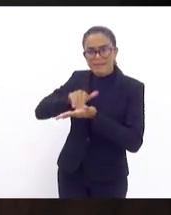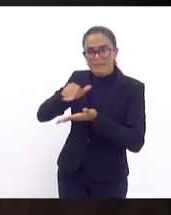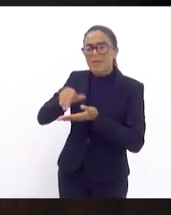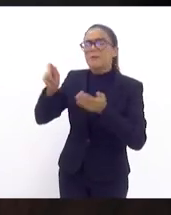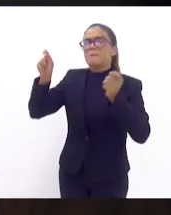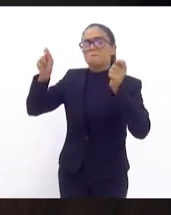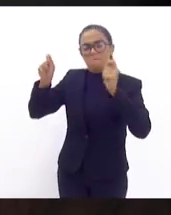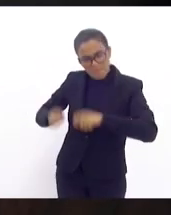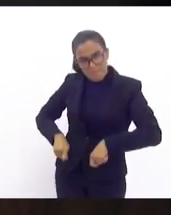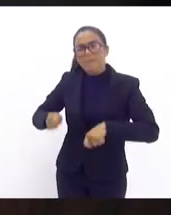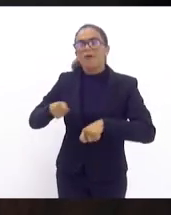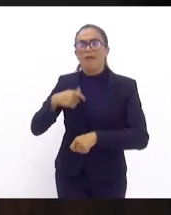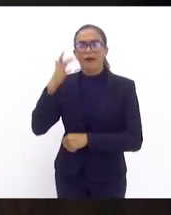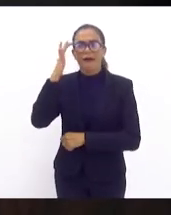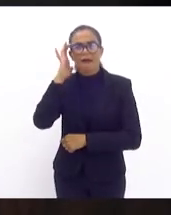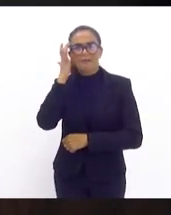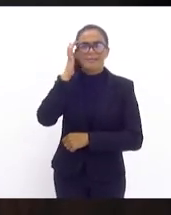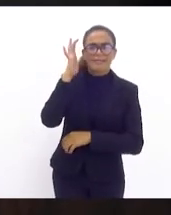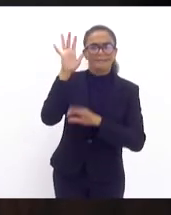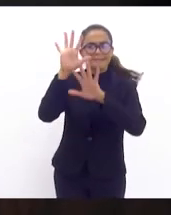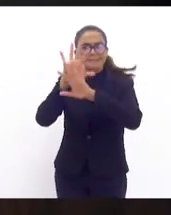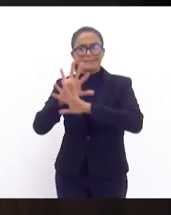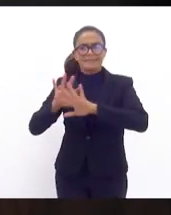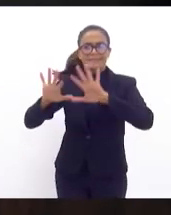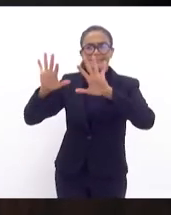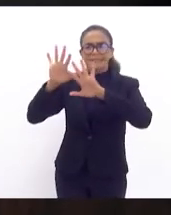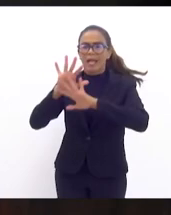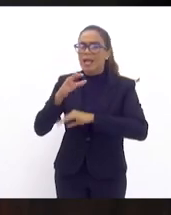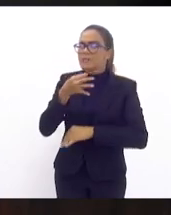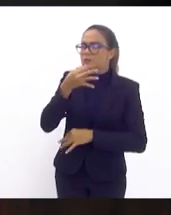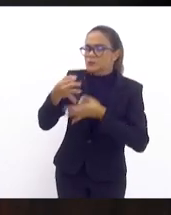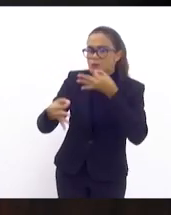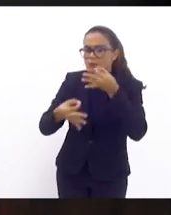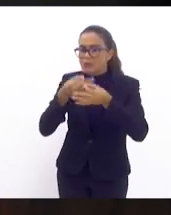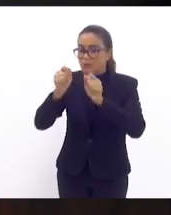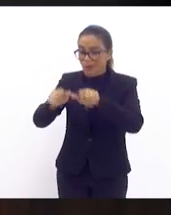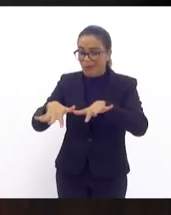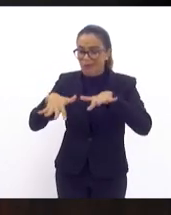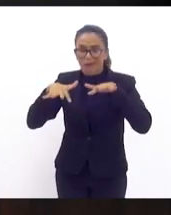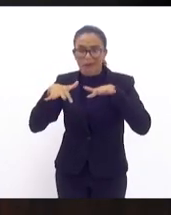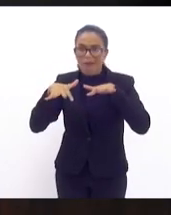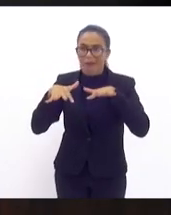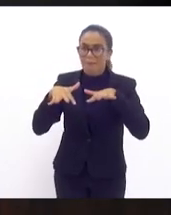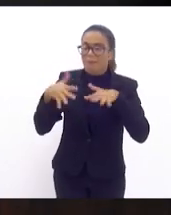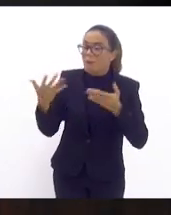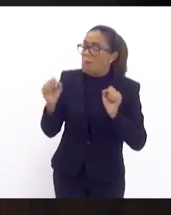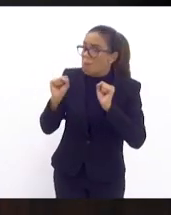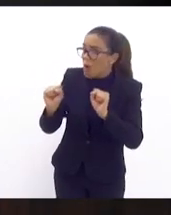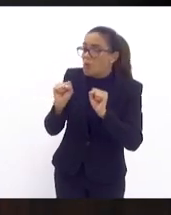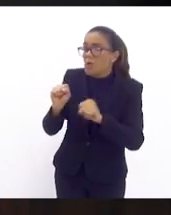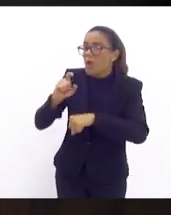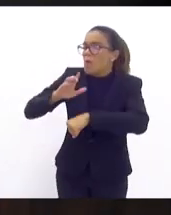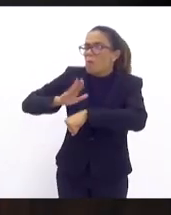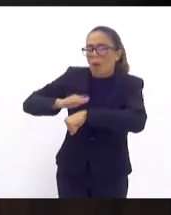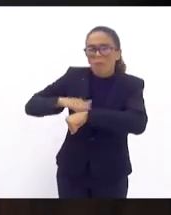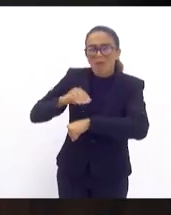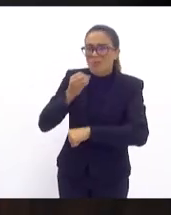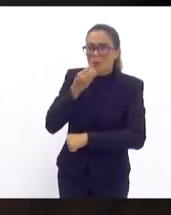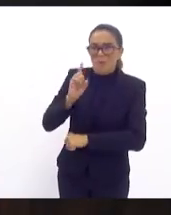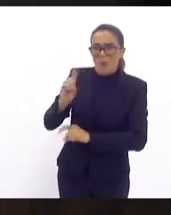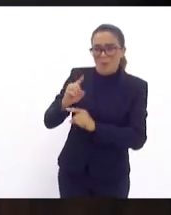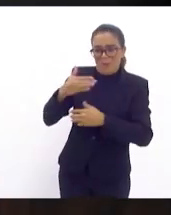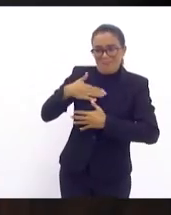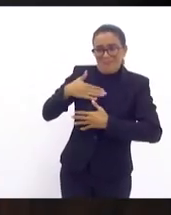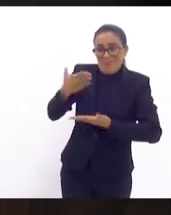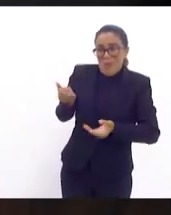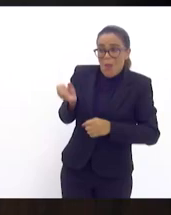pode até achar que essa sugestão da assembleia de convidá-la pode ser num momento não tão bom para ela mas